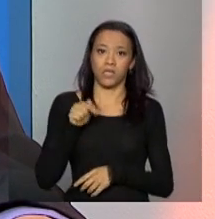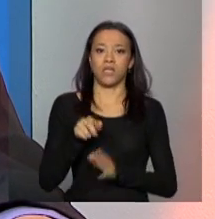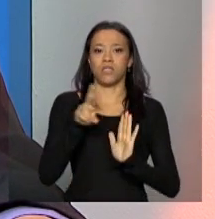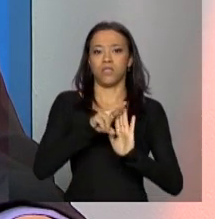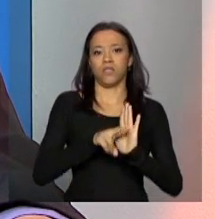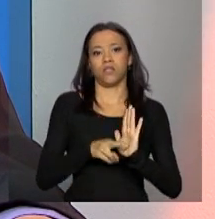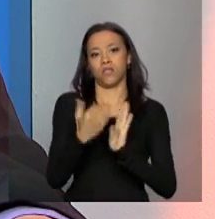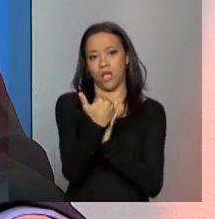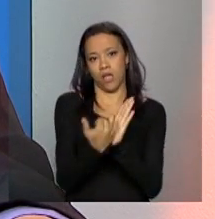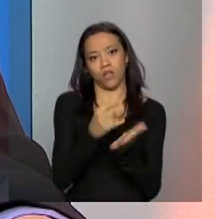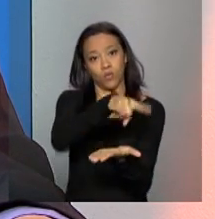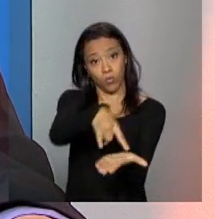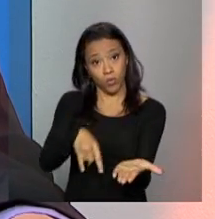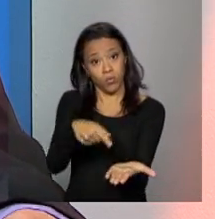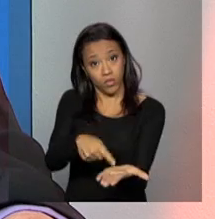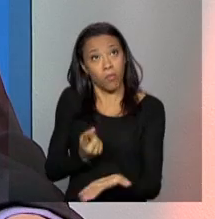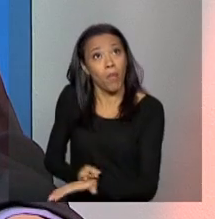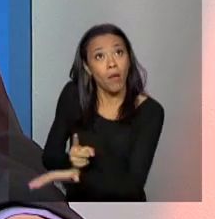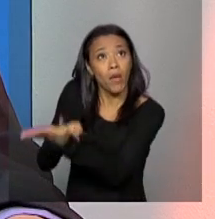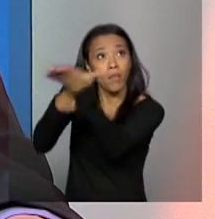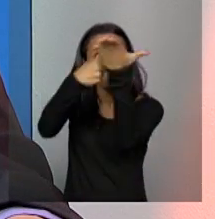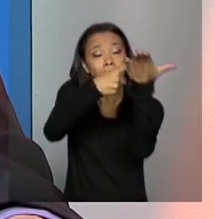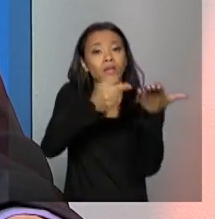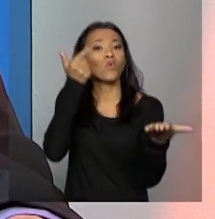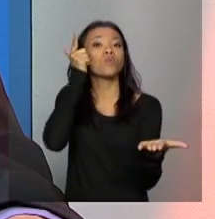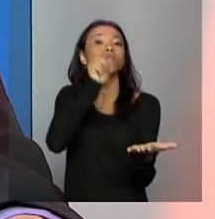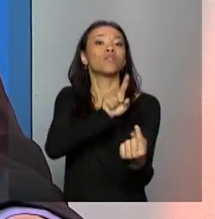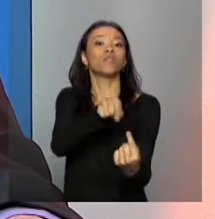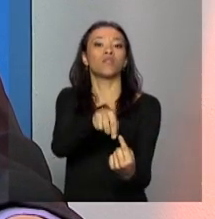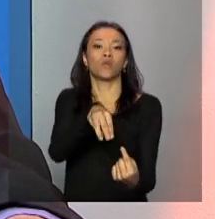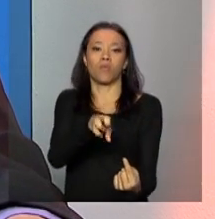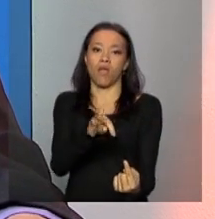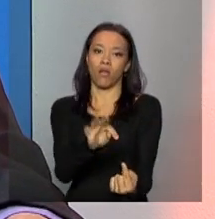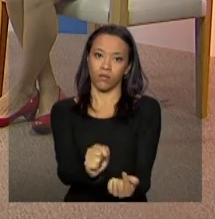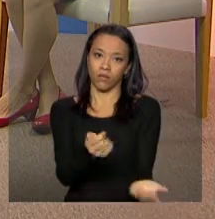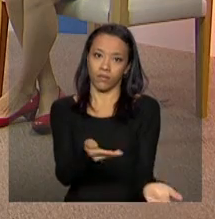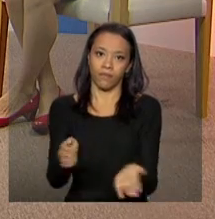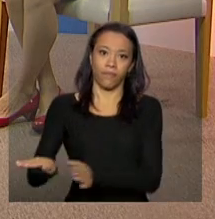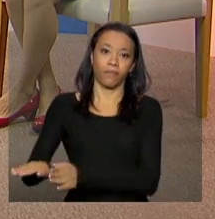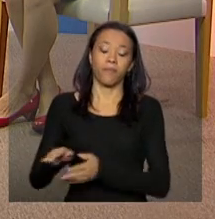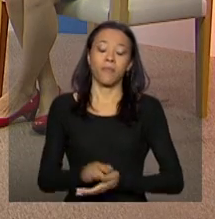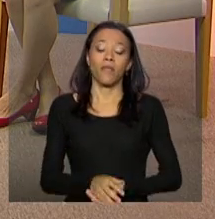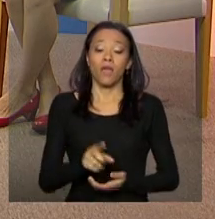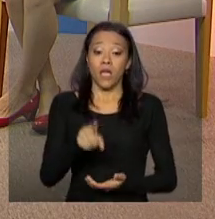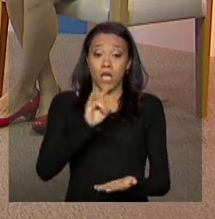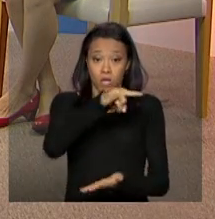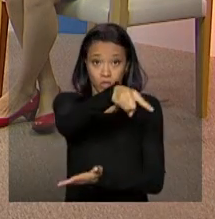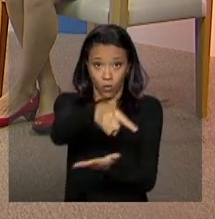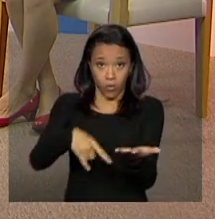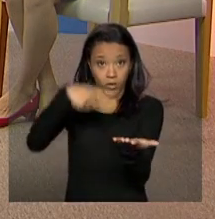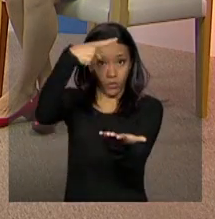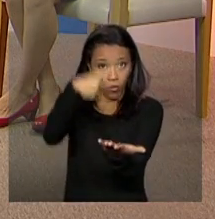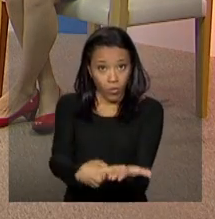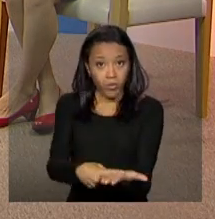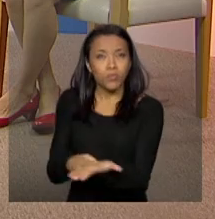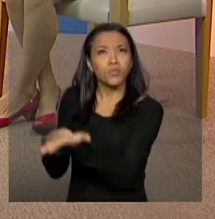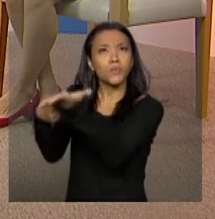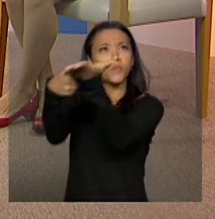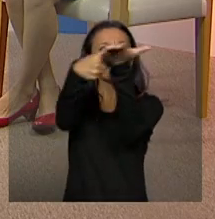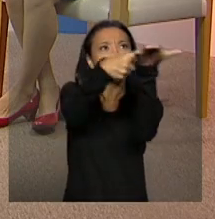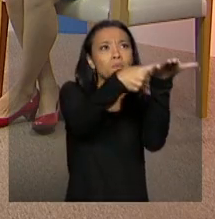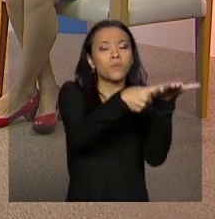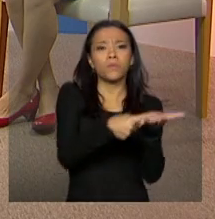pactuações e essas metas a serem alcançadas. Lili, o grande foco do Pacto Federativo é de fato discutir